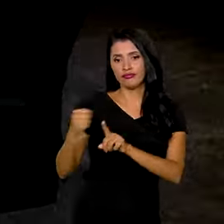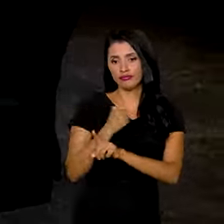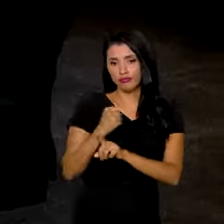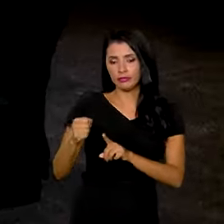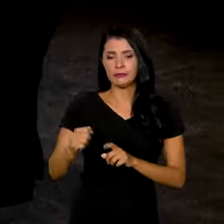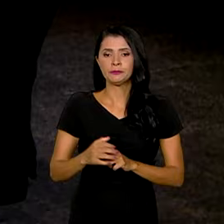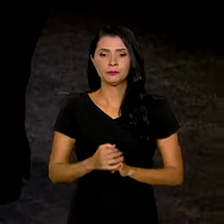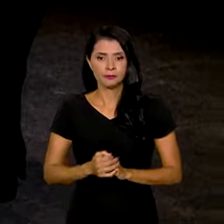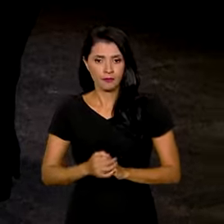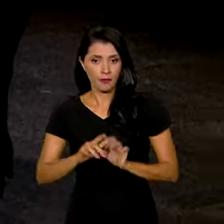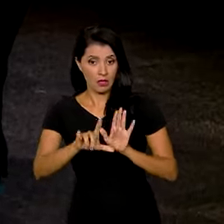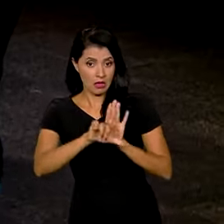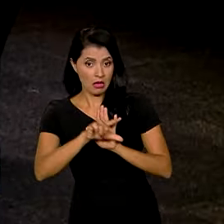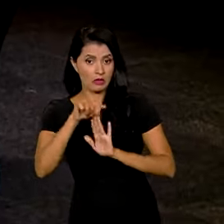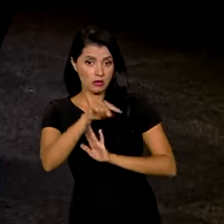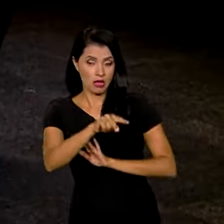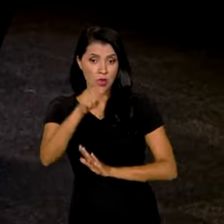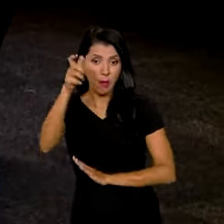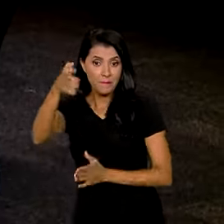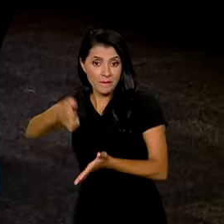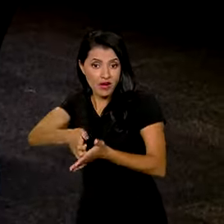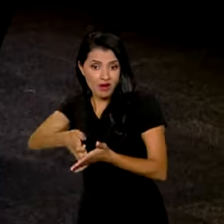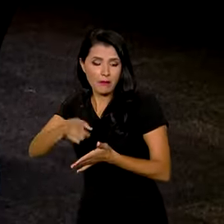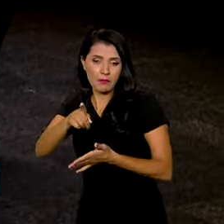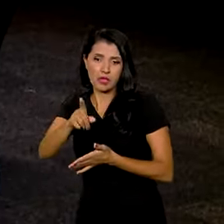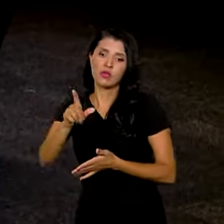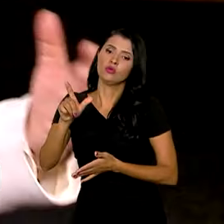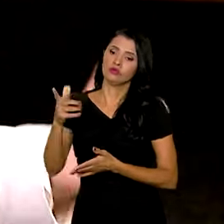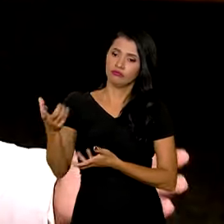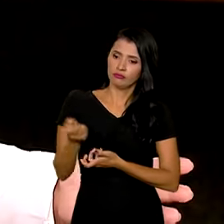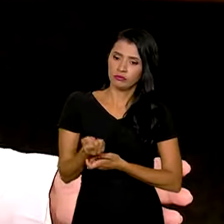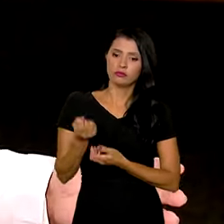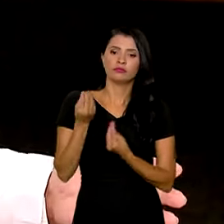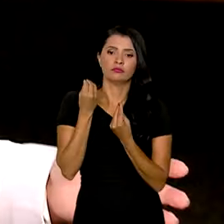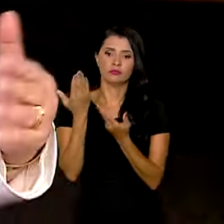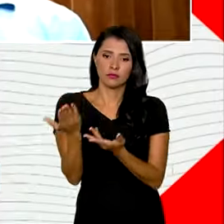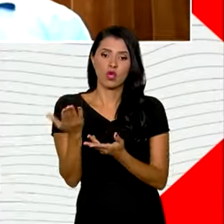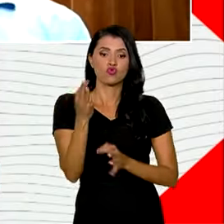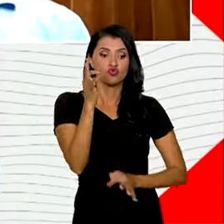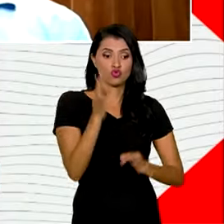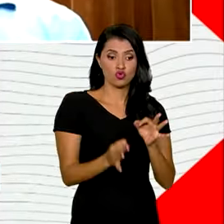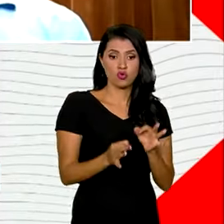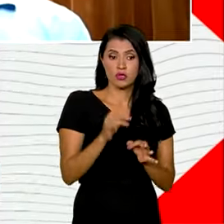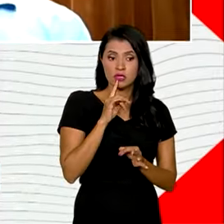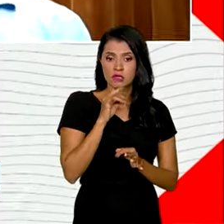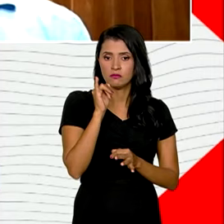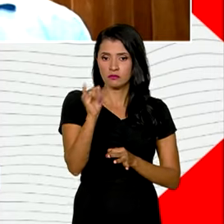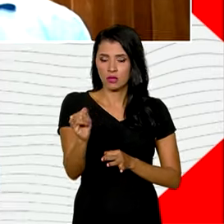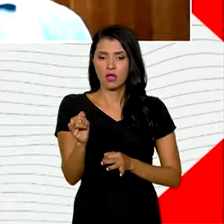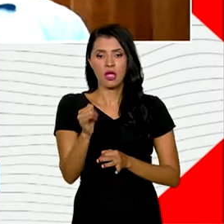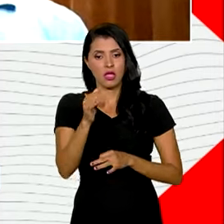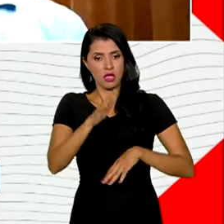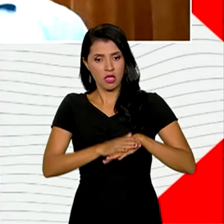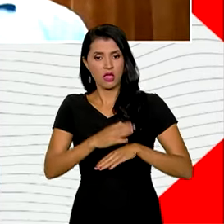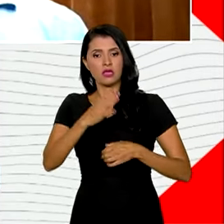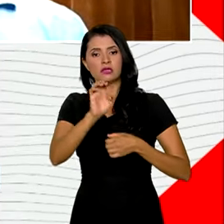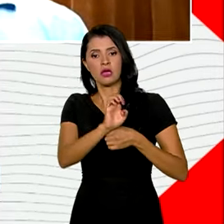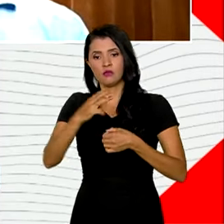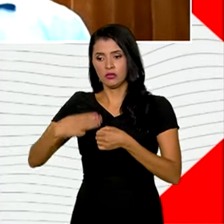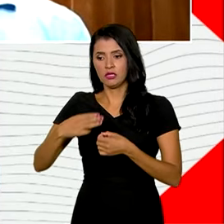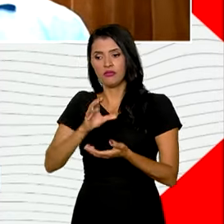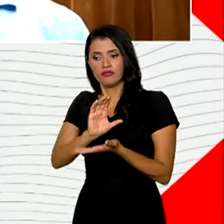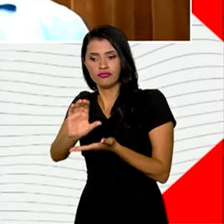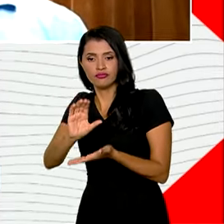De acordo com a lei, o pagamento do benefício deve ser concedido por um juiz e financiado por estados e municípios.